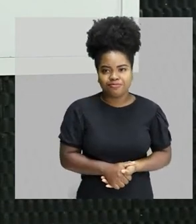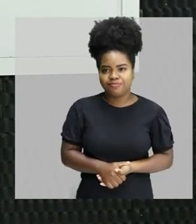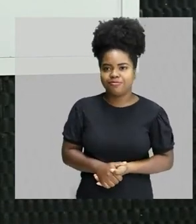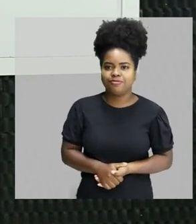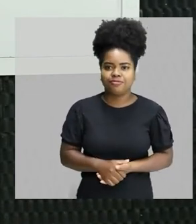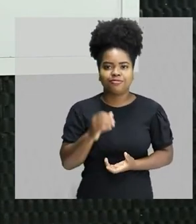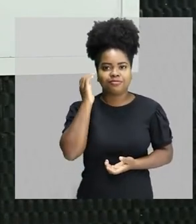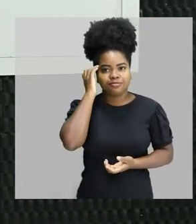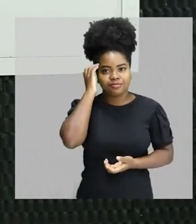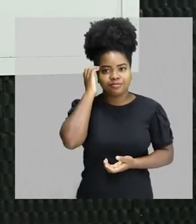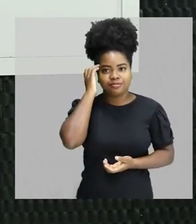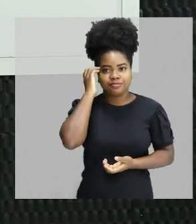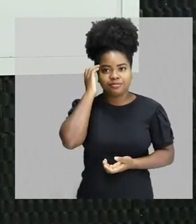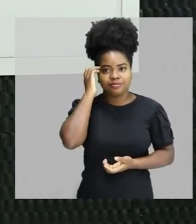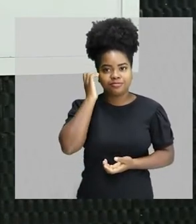perturbações